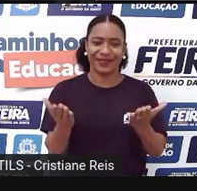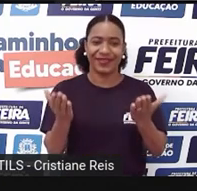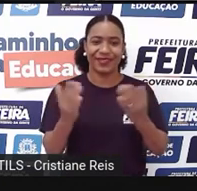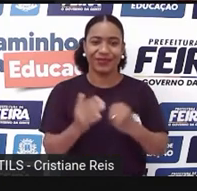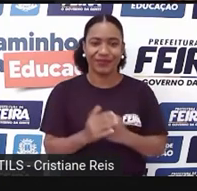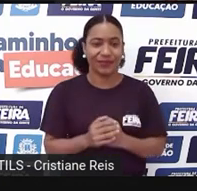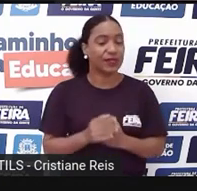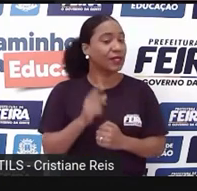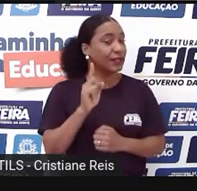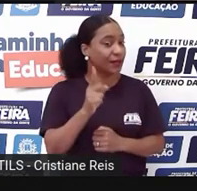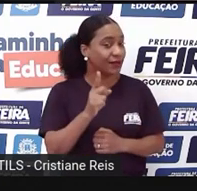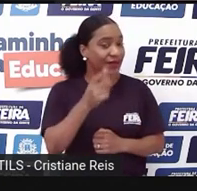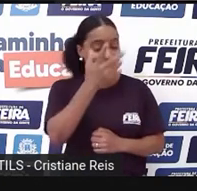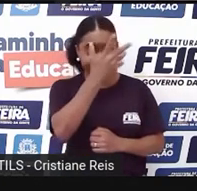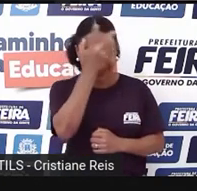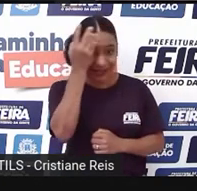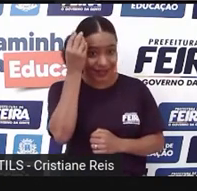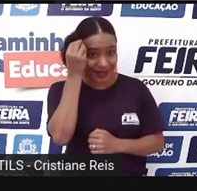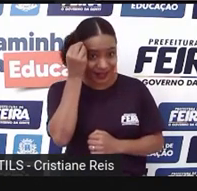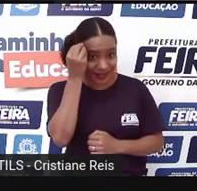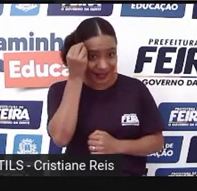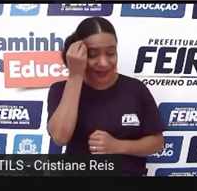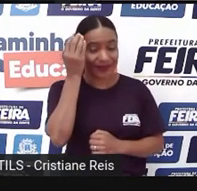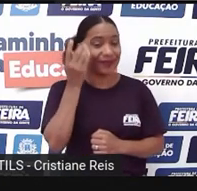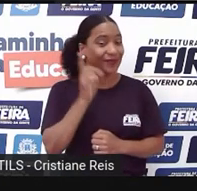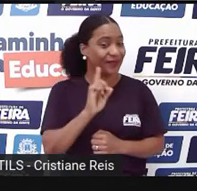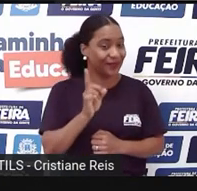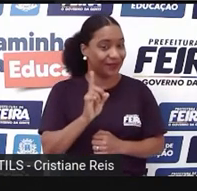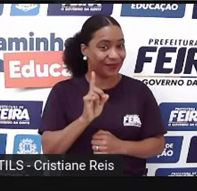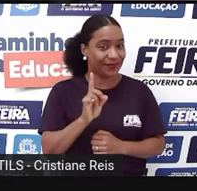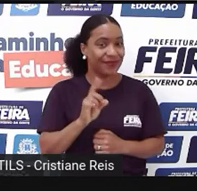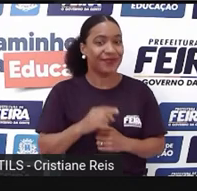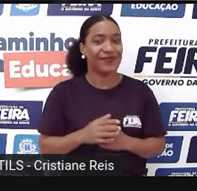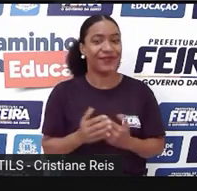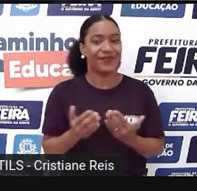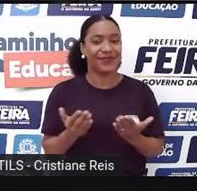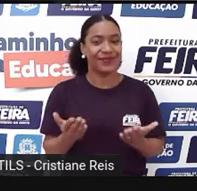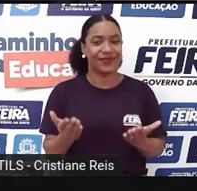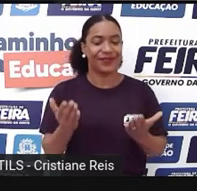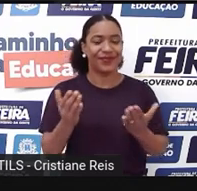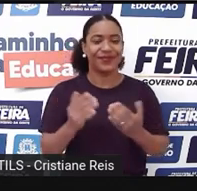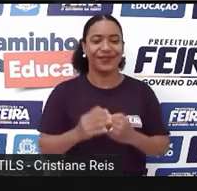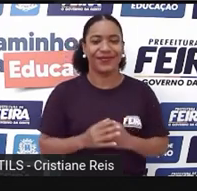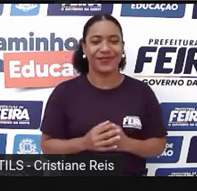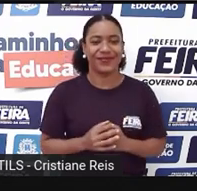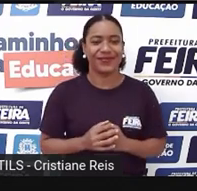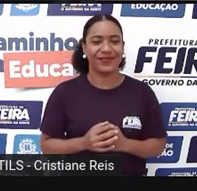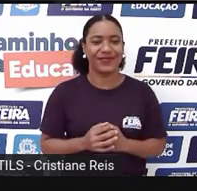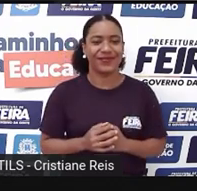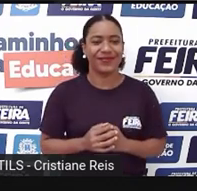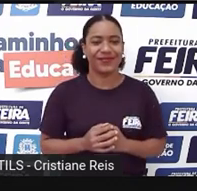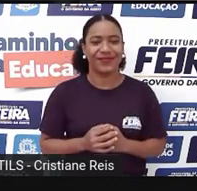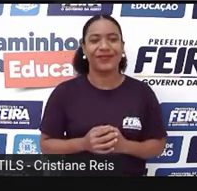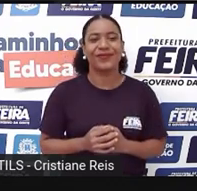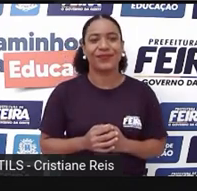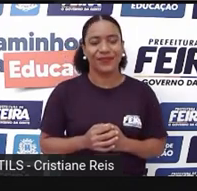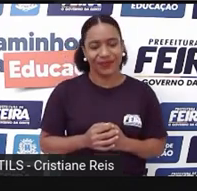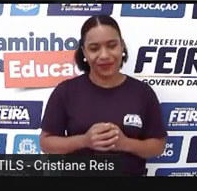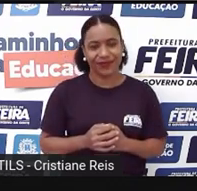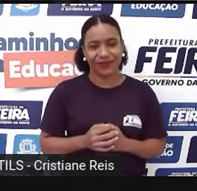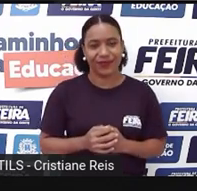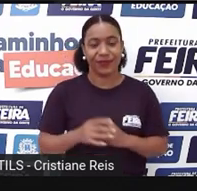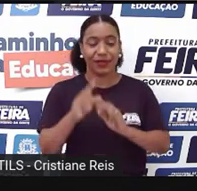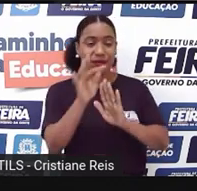Não se esqueçam De Revise your story And correct the mistakes Todo